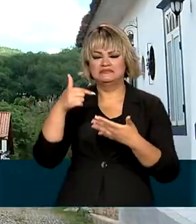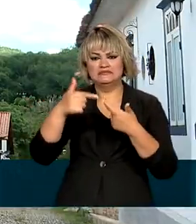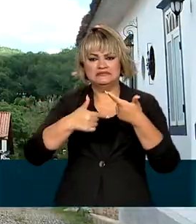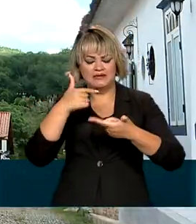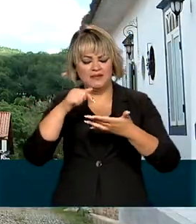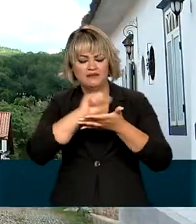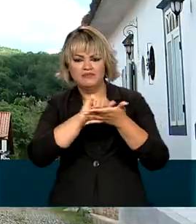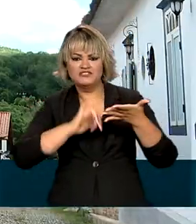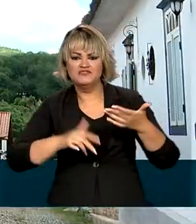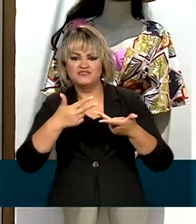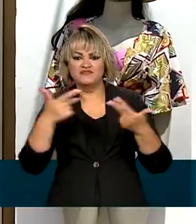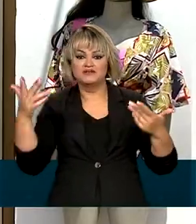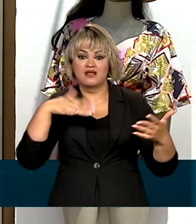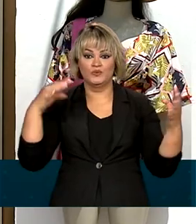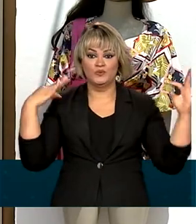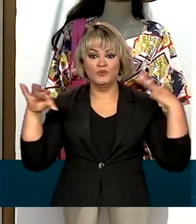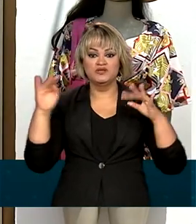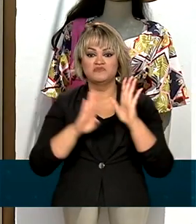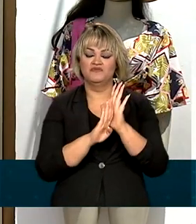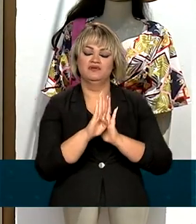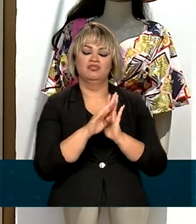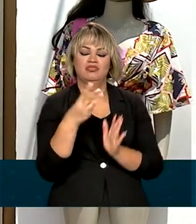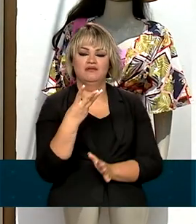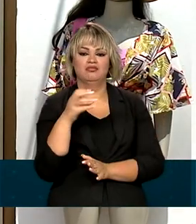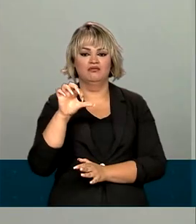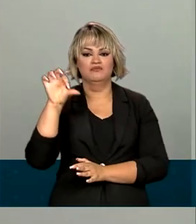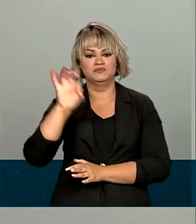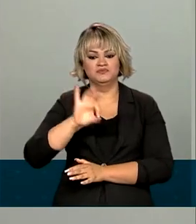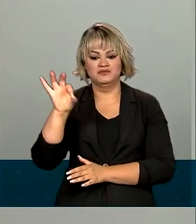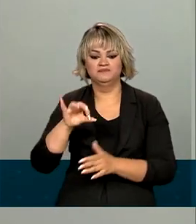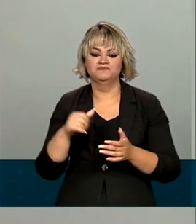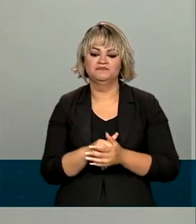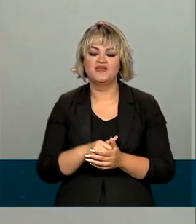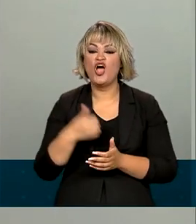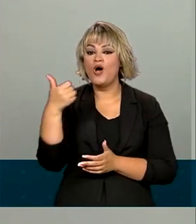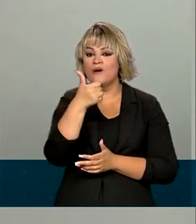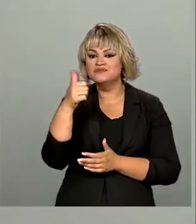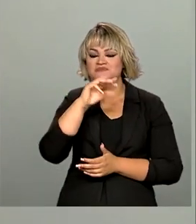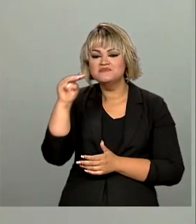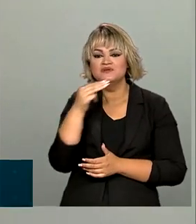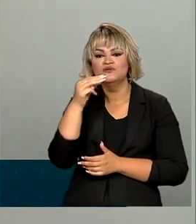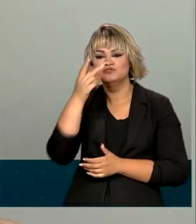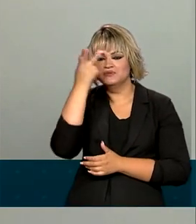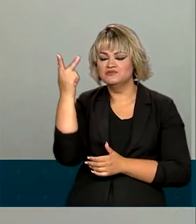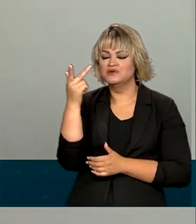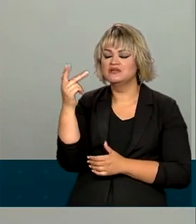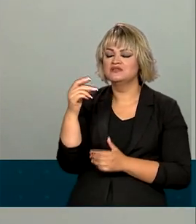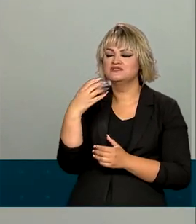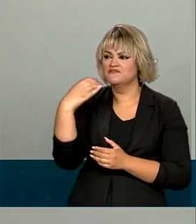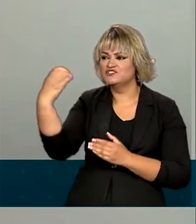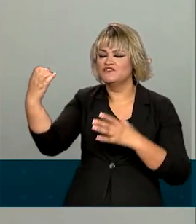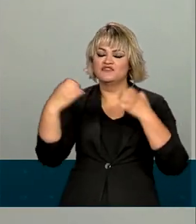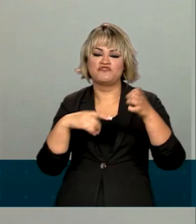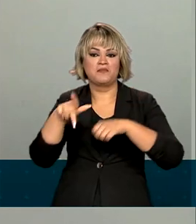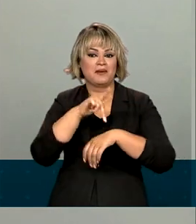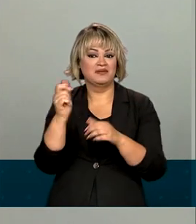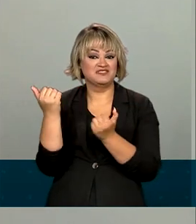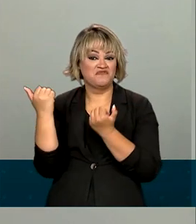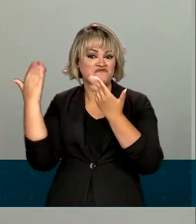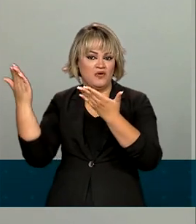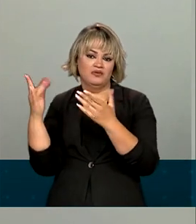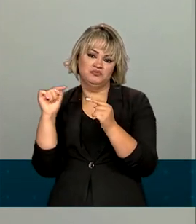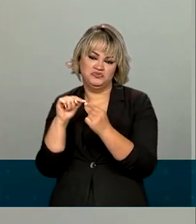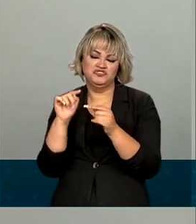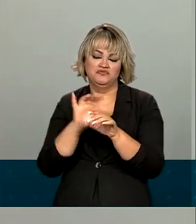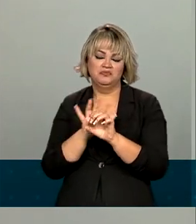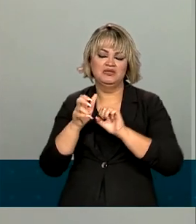turísticas acumula alta de 39%. 11 milhões de brasileiros que viajavam todo ano para o exterior por conta